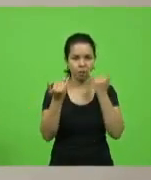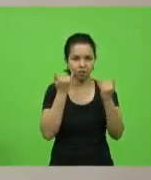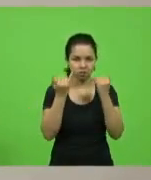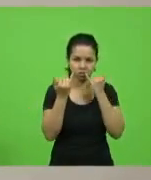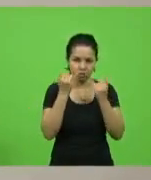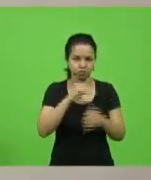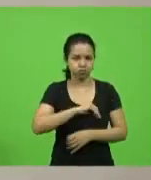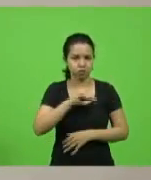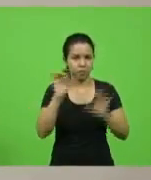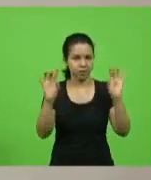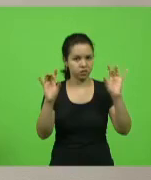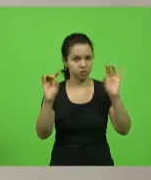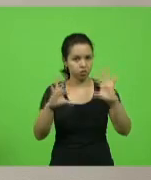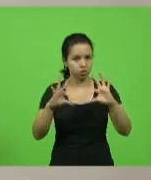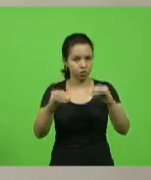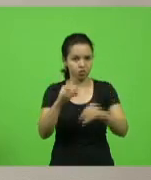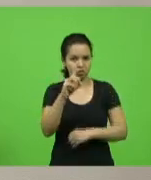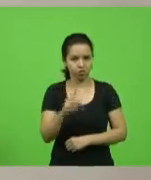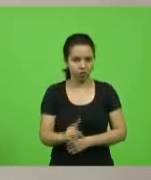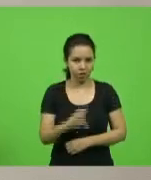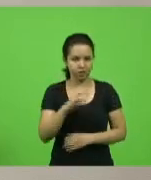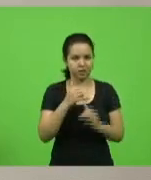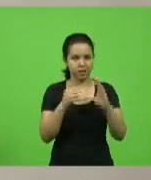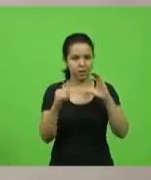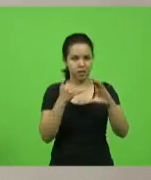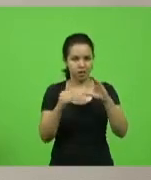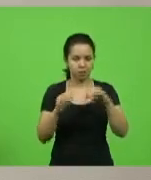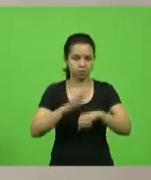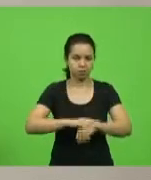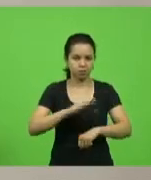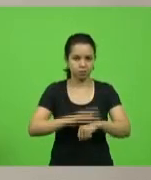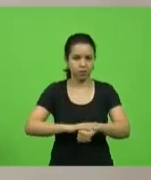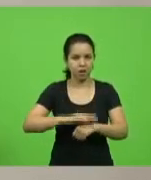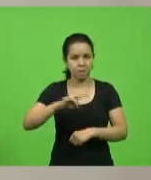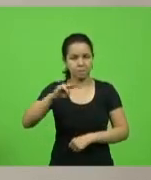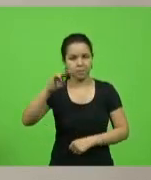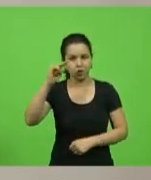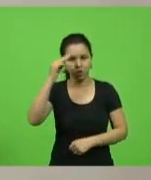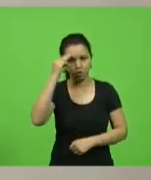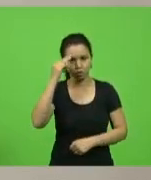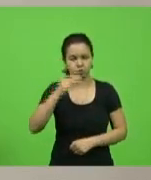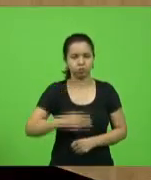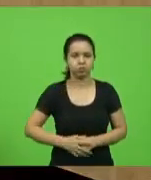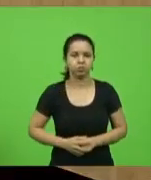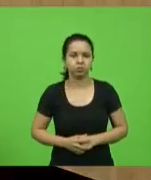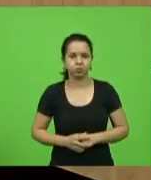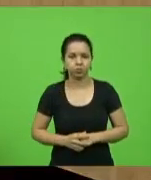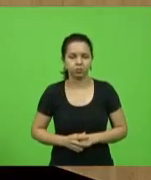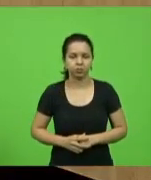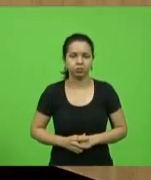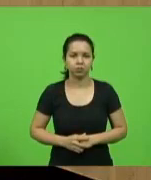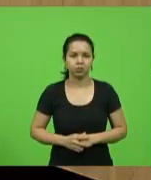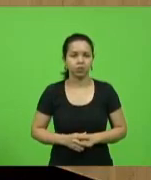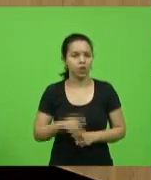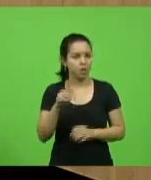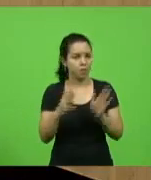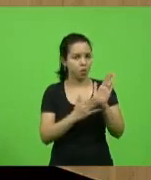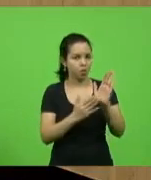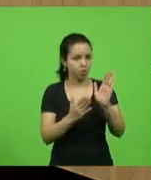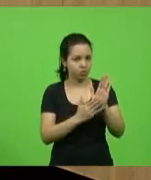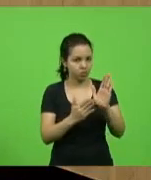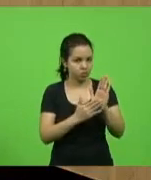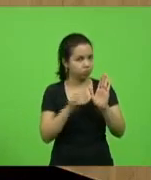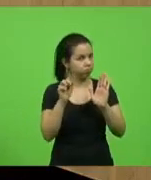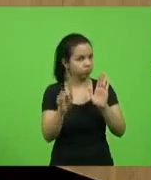diretores da Celeste. Tem a palavra para discutir o autor. Deputado Jaimio Teotô. Senhor presidente, essa proposição é justamente